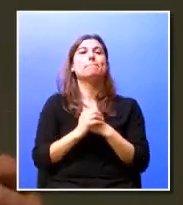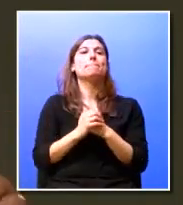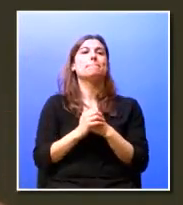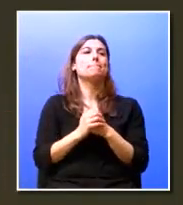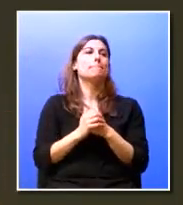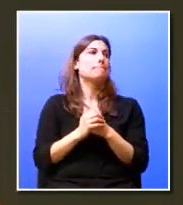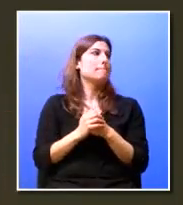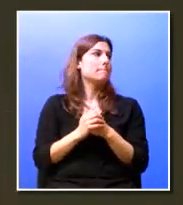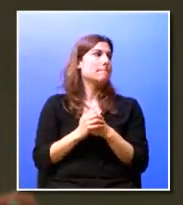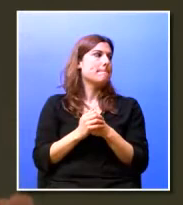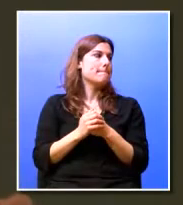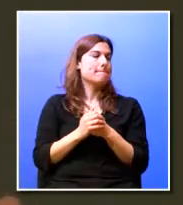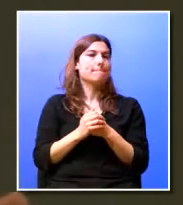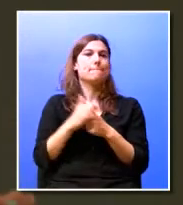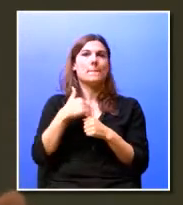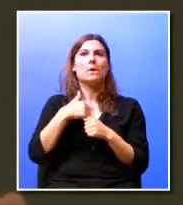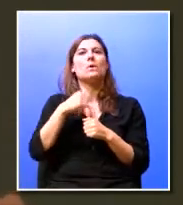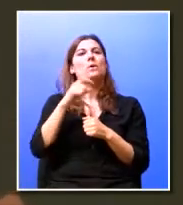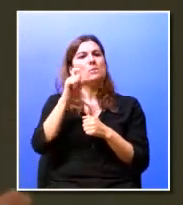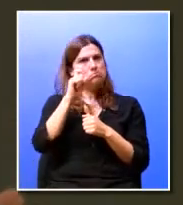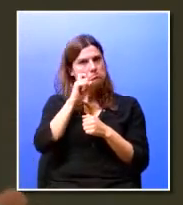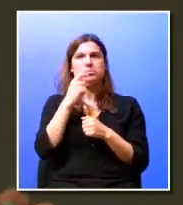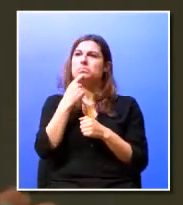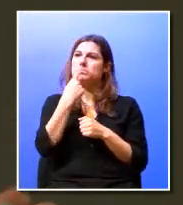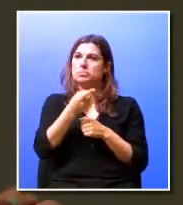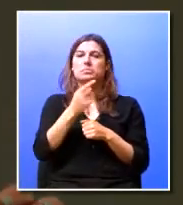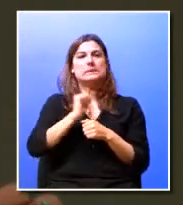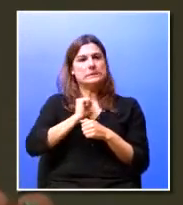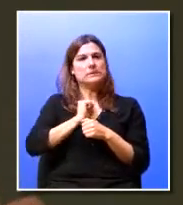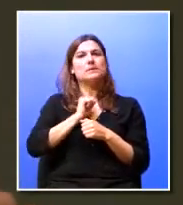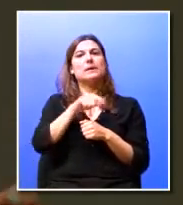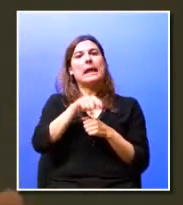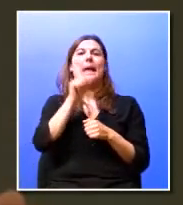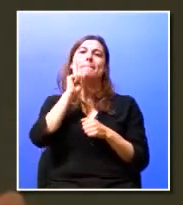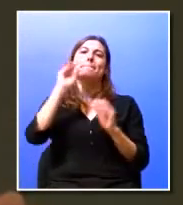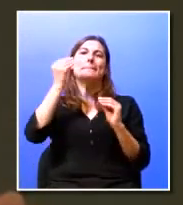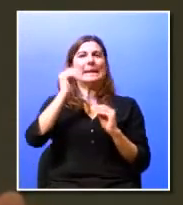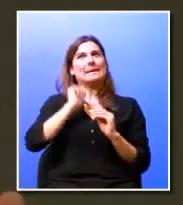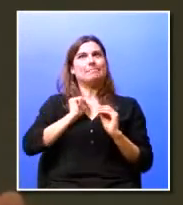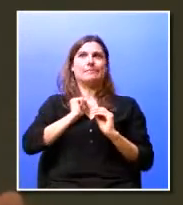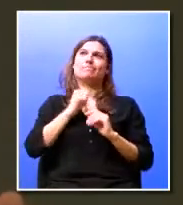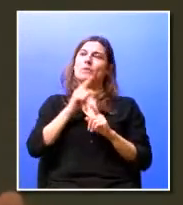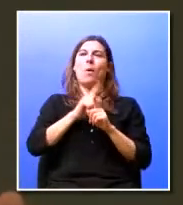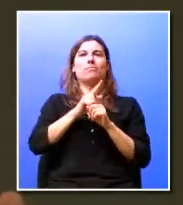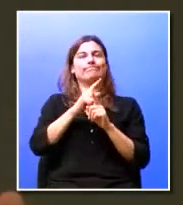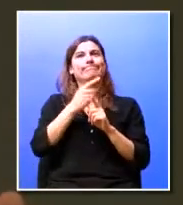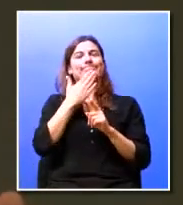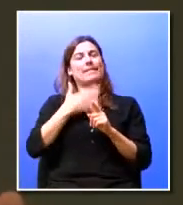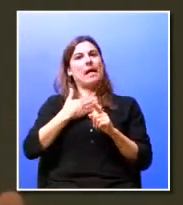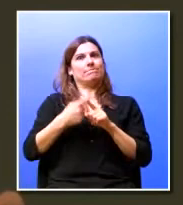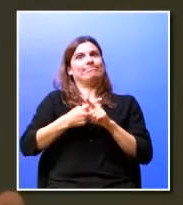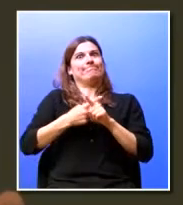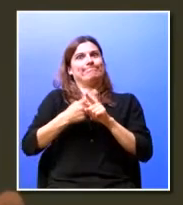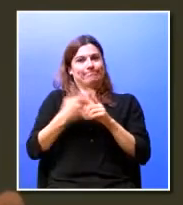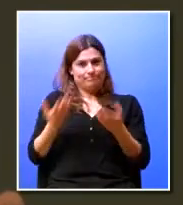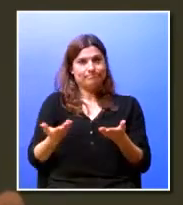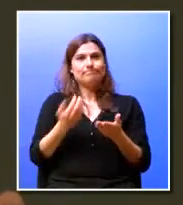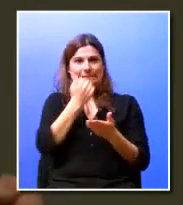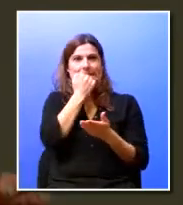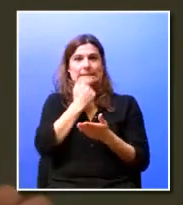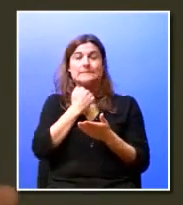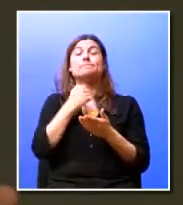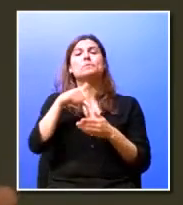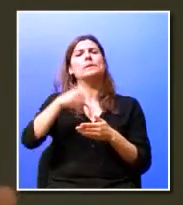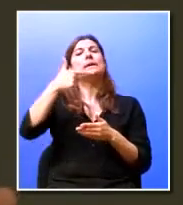eu com muita segurança afirmo que é a estrelinha dos nossos olhos. Hoje na TAP trabalham efetivos mais